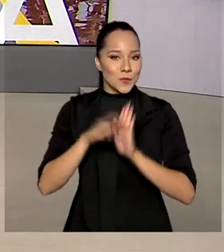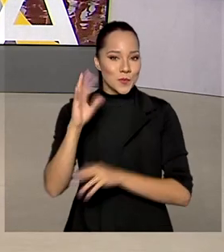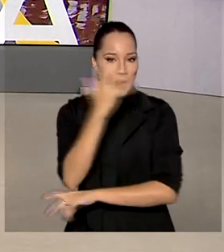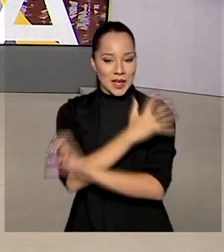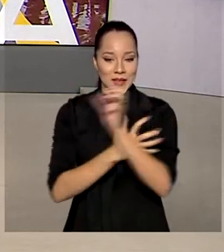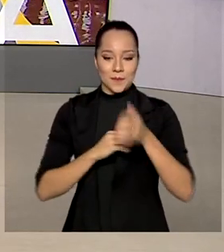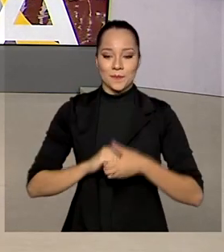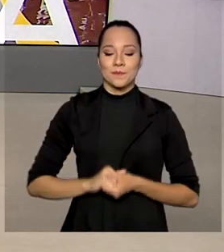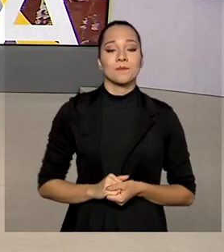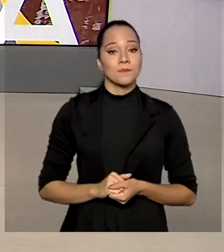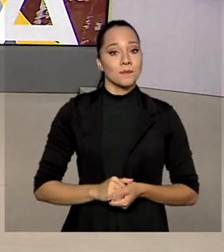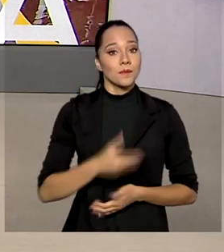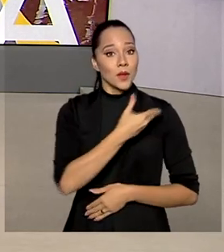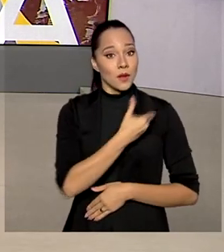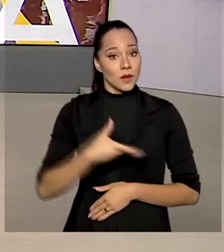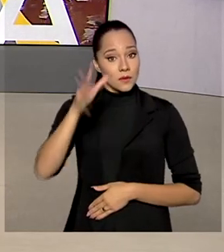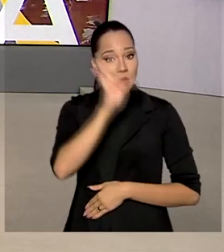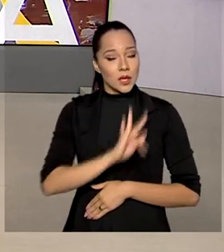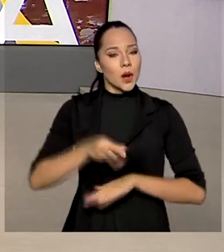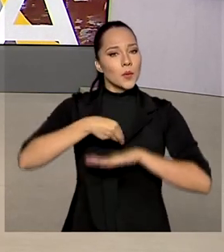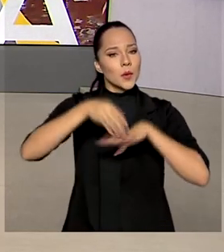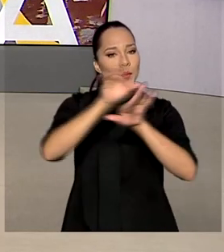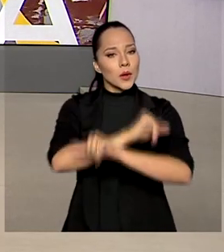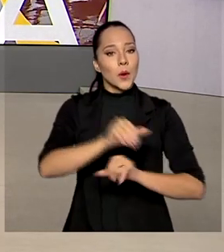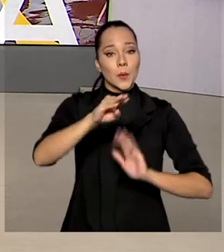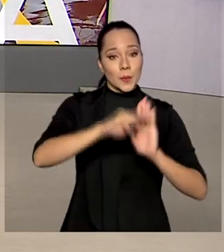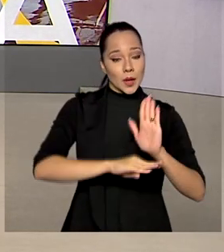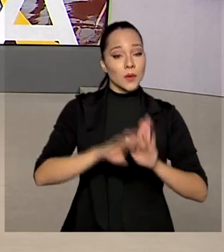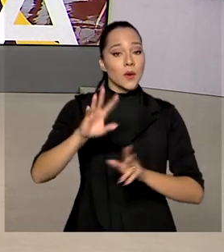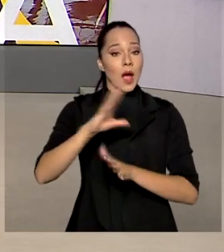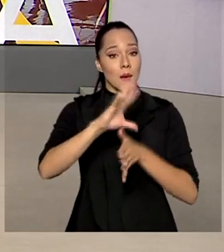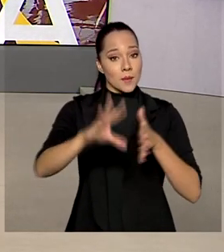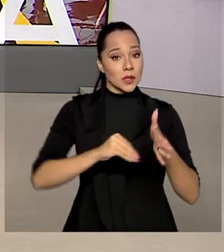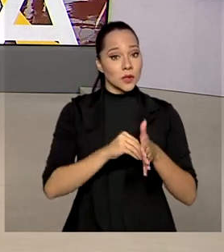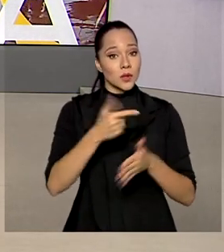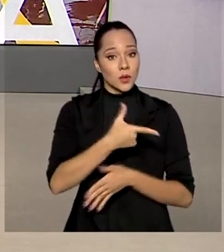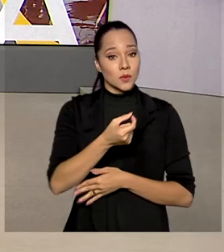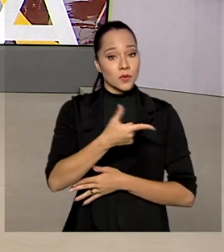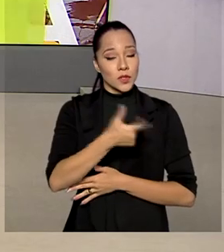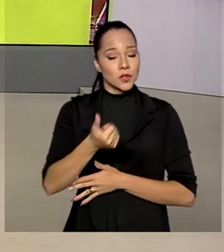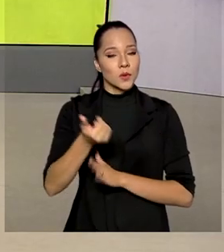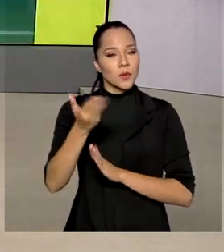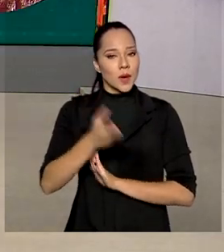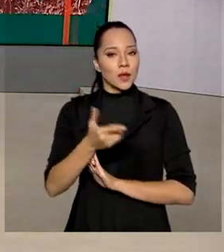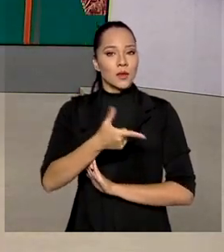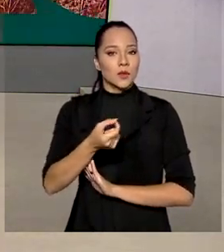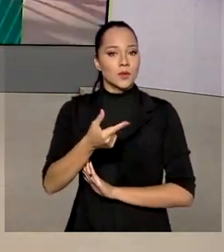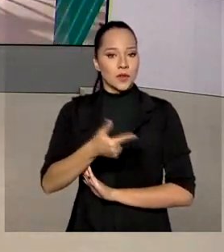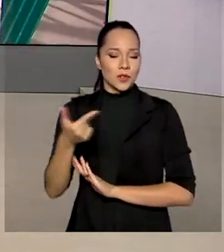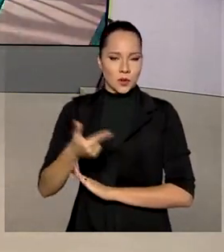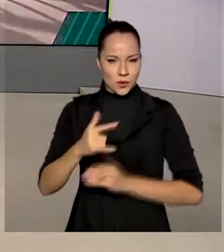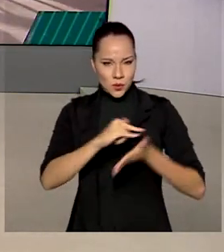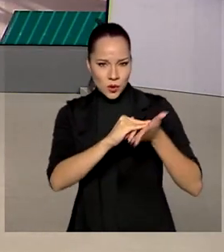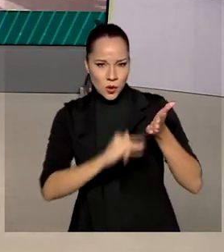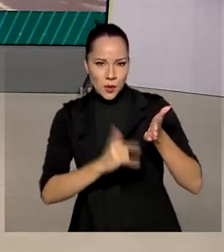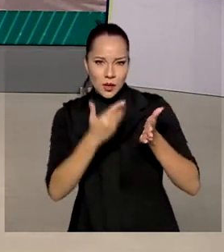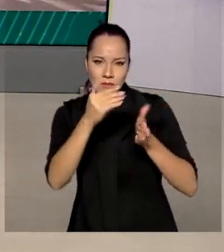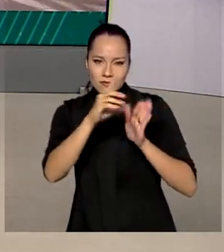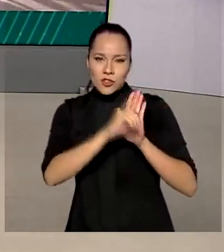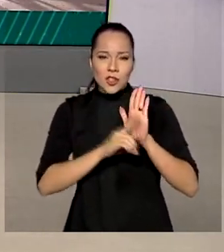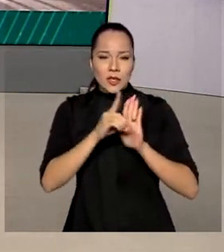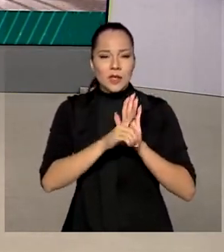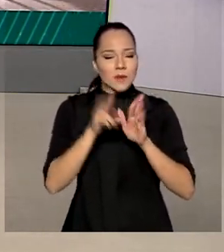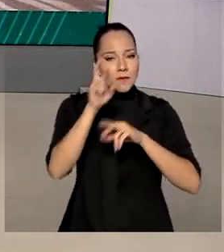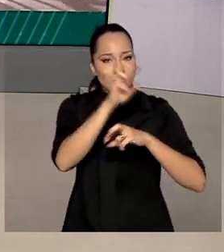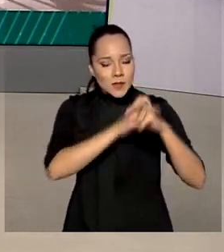E o governo federal publicou o Plano Amazônia 2021-2022. O documento traz as diretrizes para fiscalização